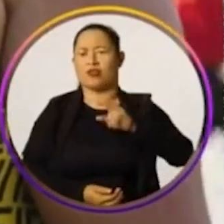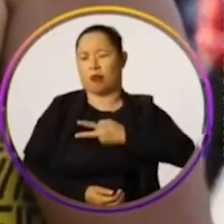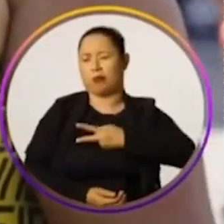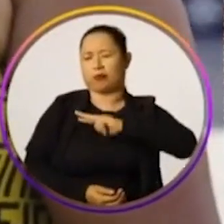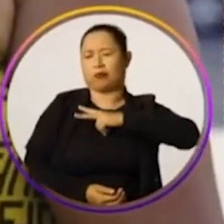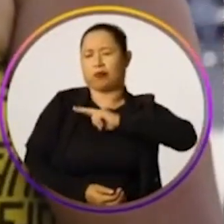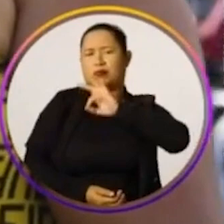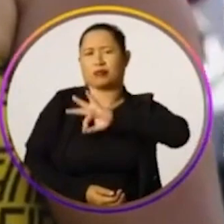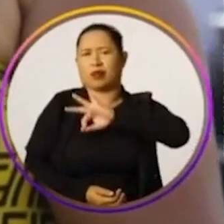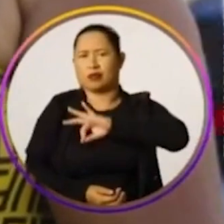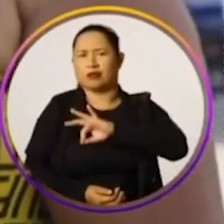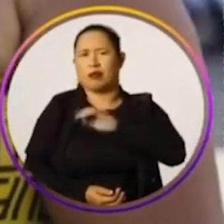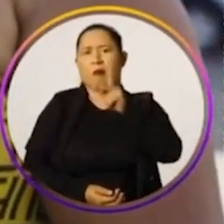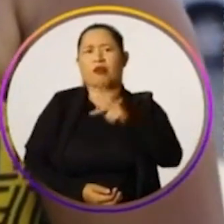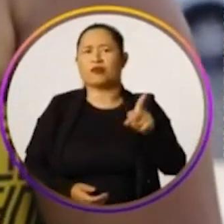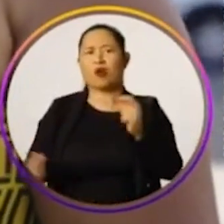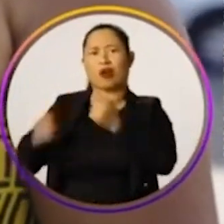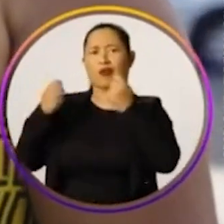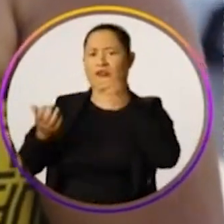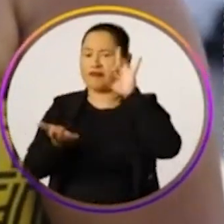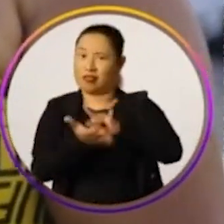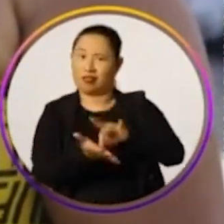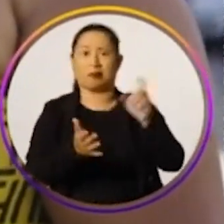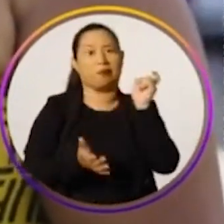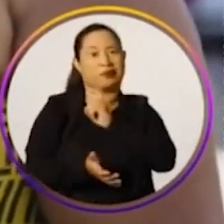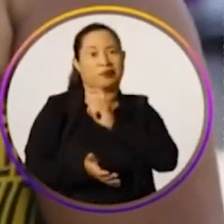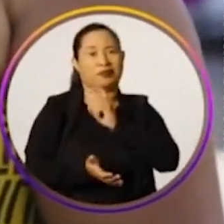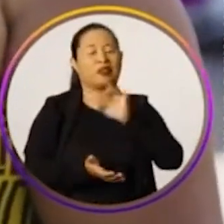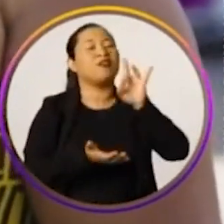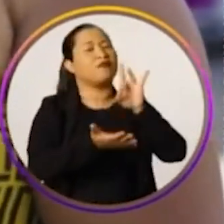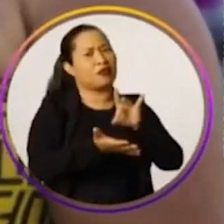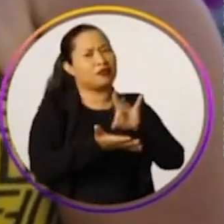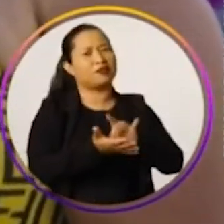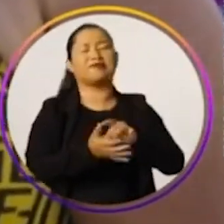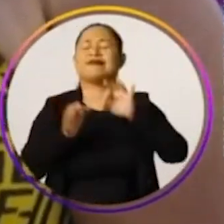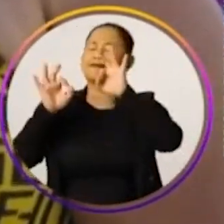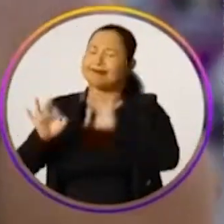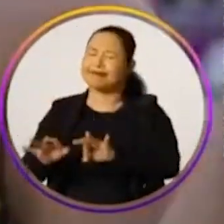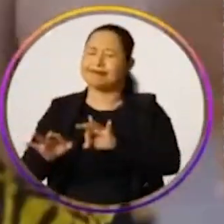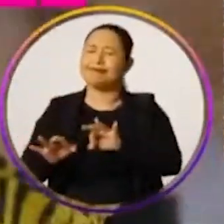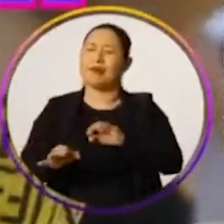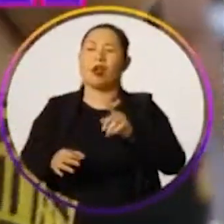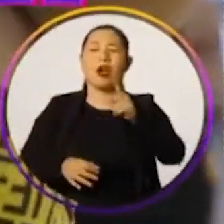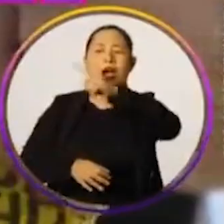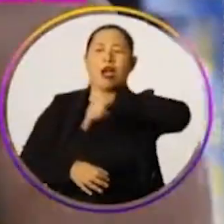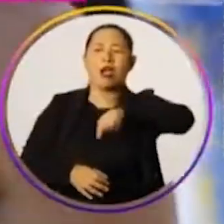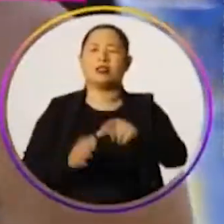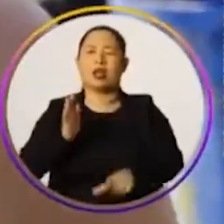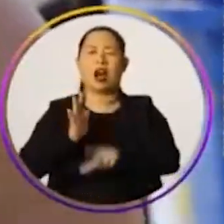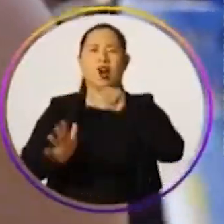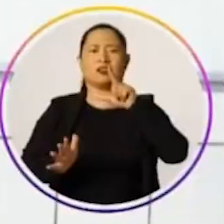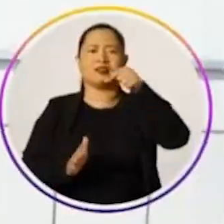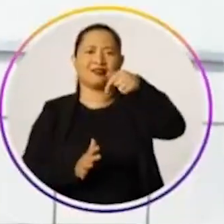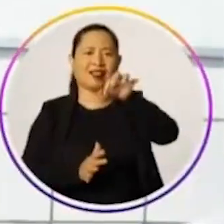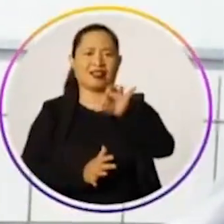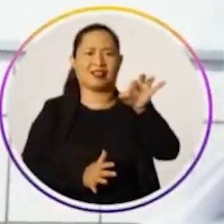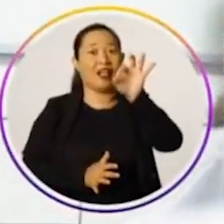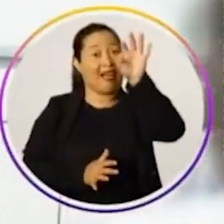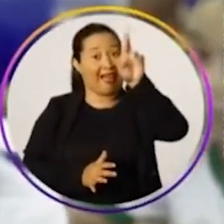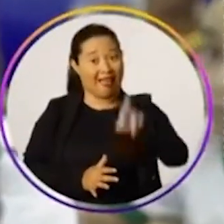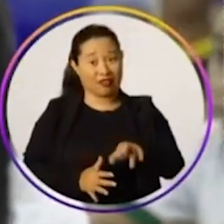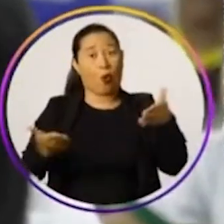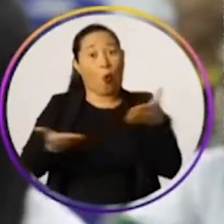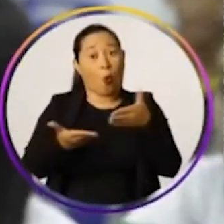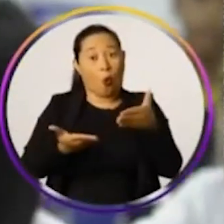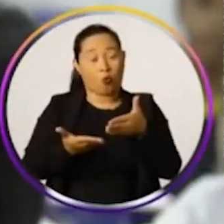Raquel Lira deu aumento aos professores de Caruaru. É verdade ou mentira? Verdade. Acertou. Eles recebiam 700